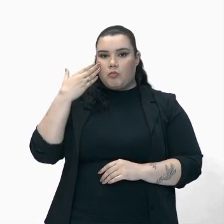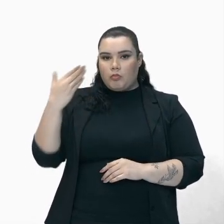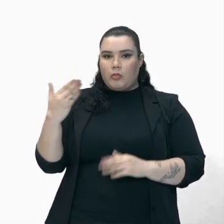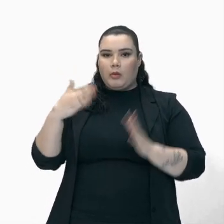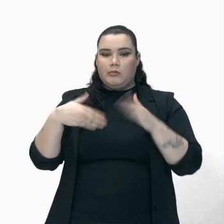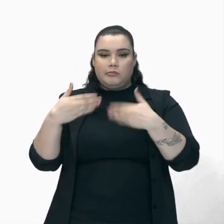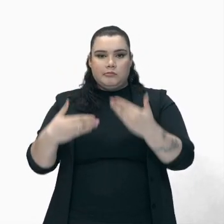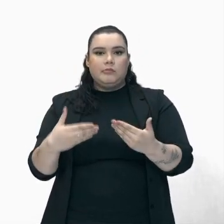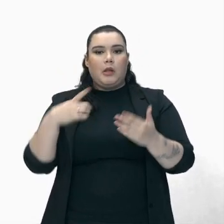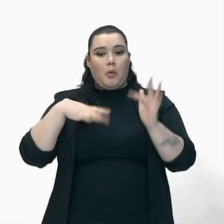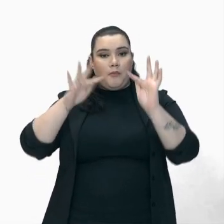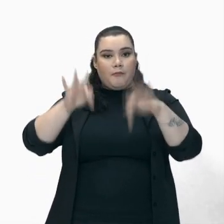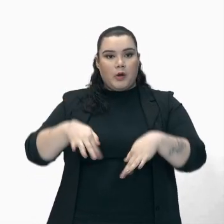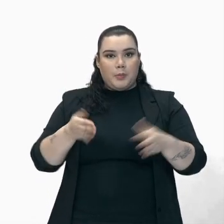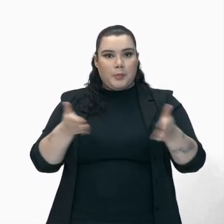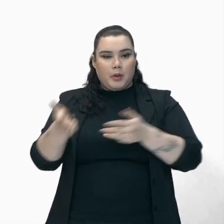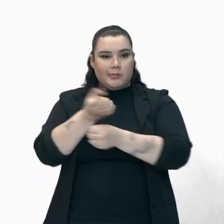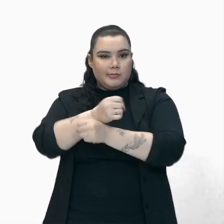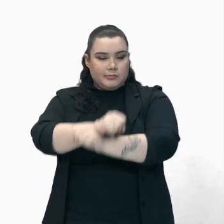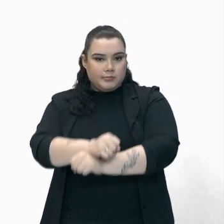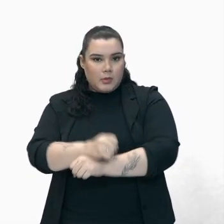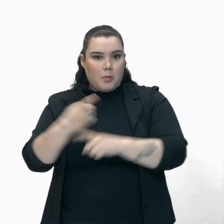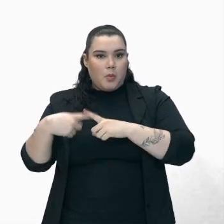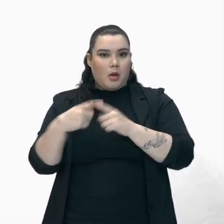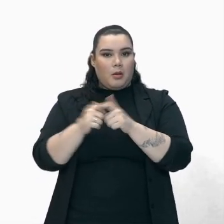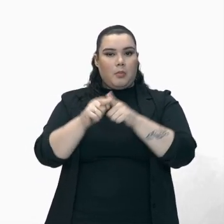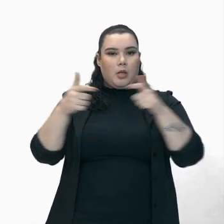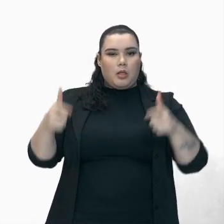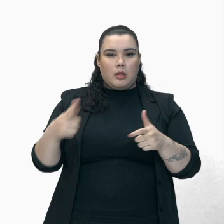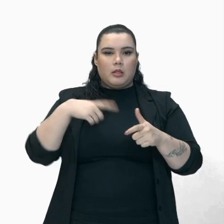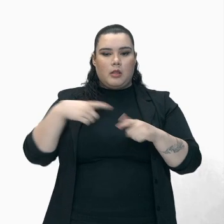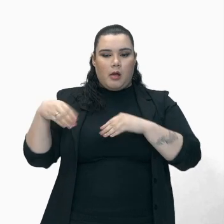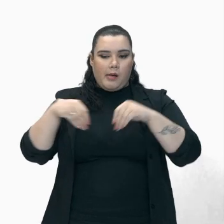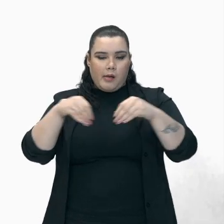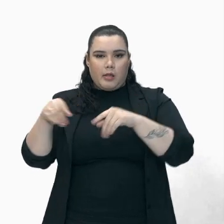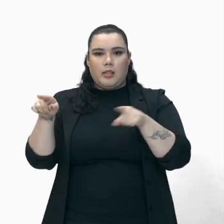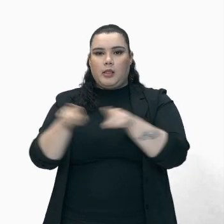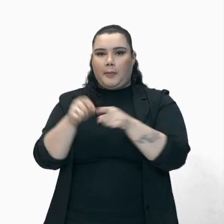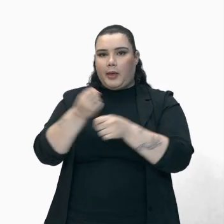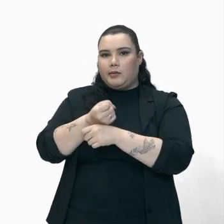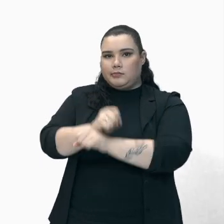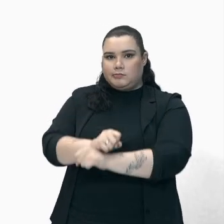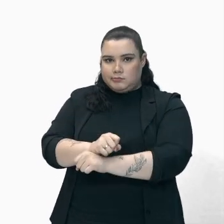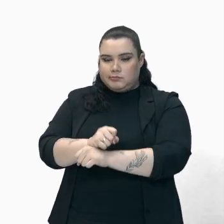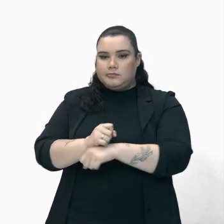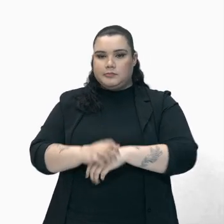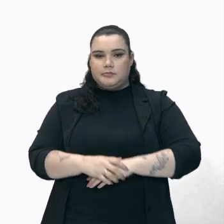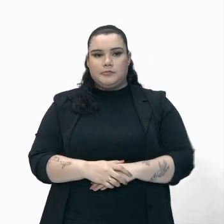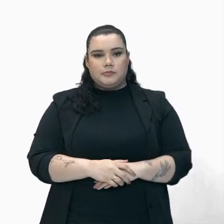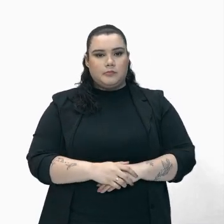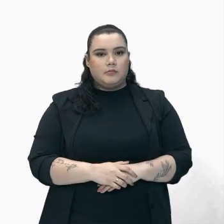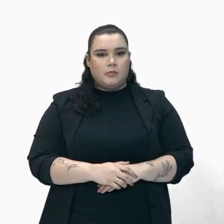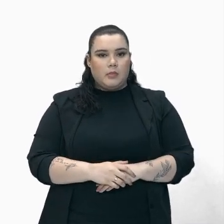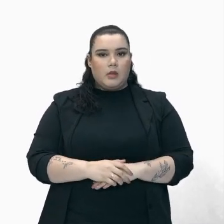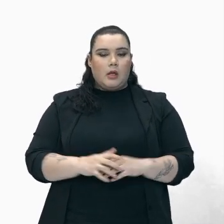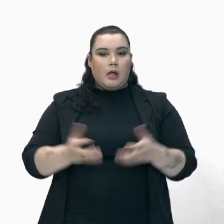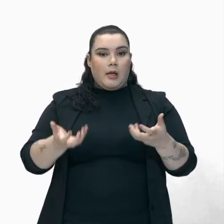favoráveis Ao fim da escravidão Pois a maioria Possuíam terras Escravizadas Se desejavam romper Com o sistema